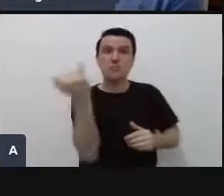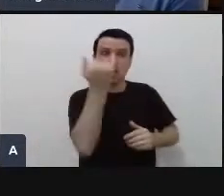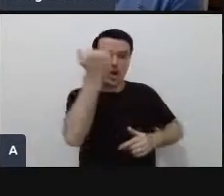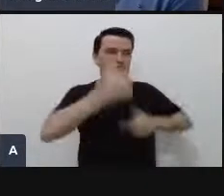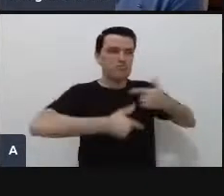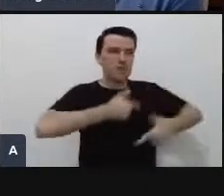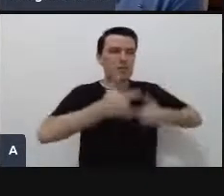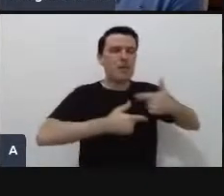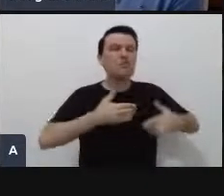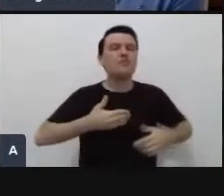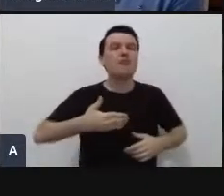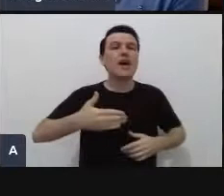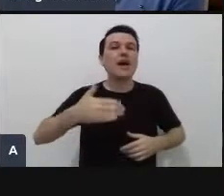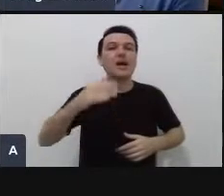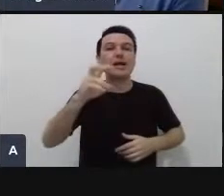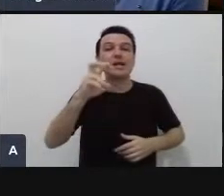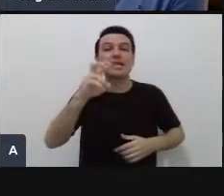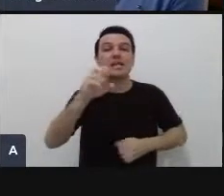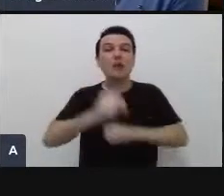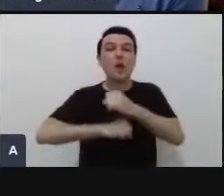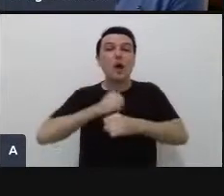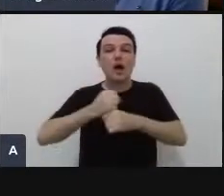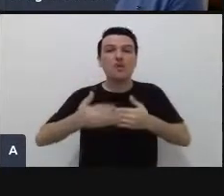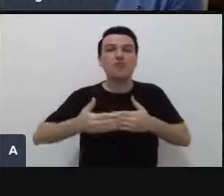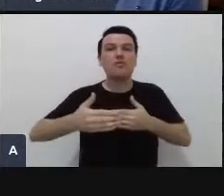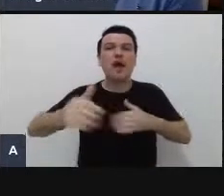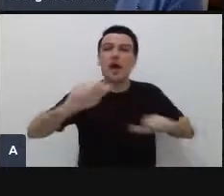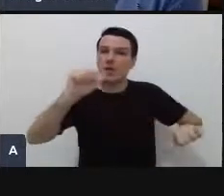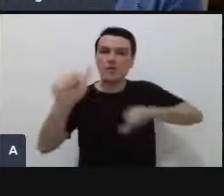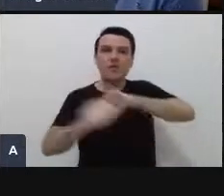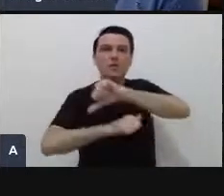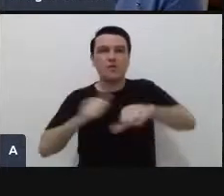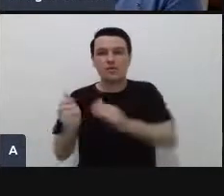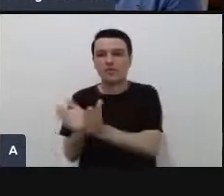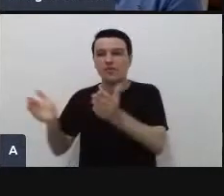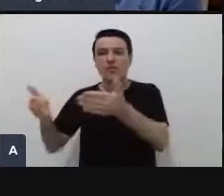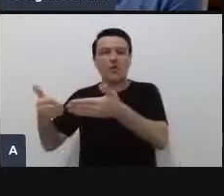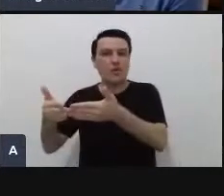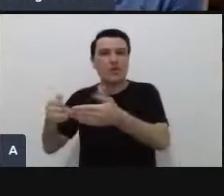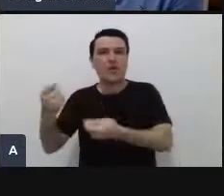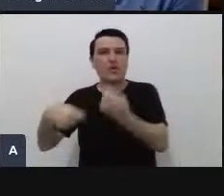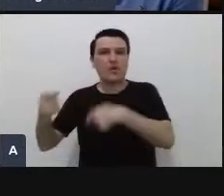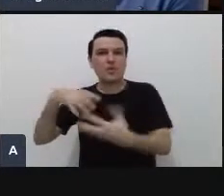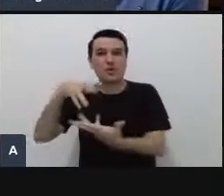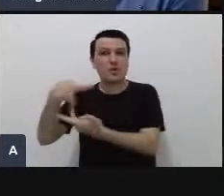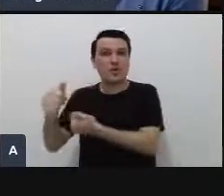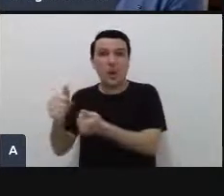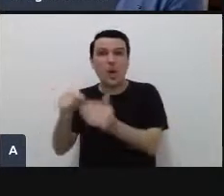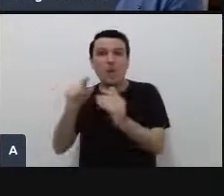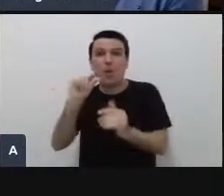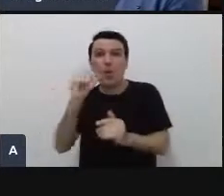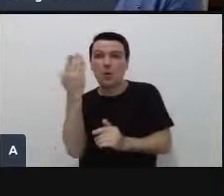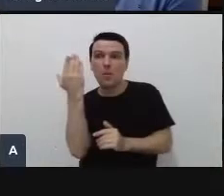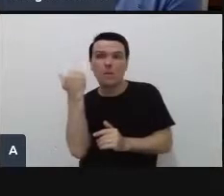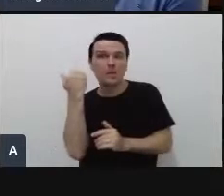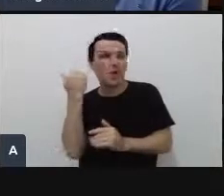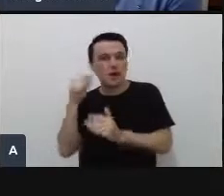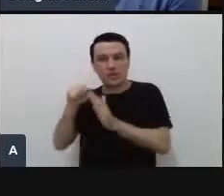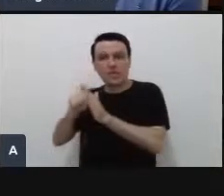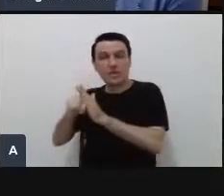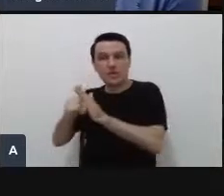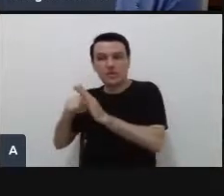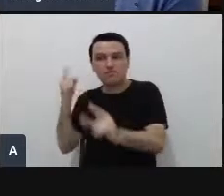vão mudar nos próximos cinco anos de acordo com o Fórum Econômico Mundial, uma pesquisa super recente, agora publicada em